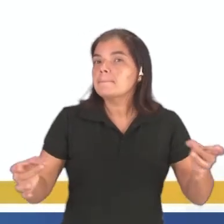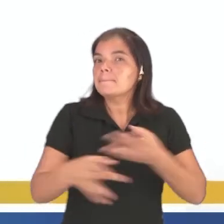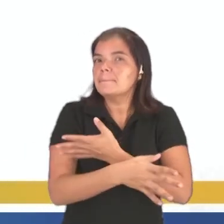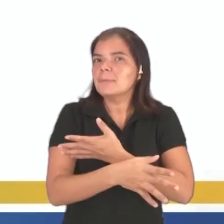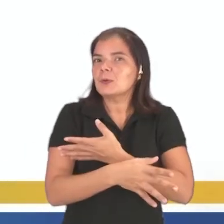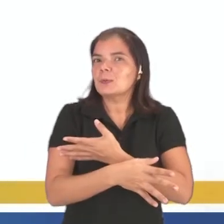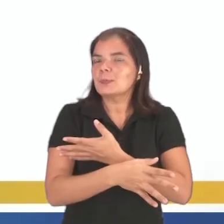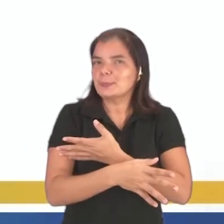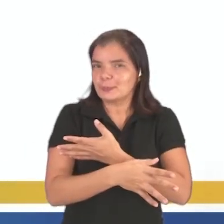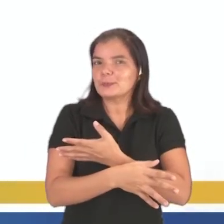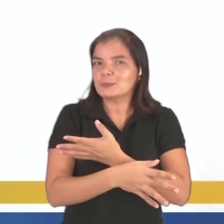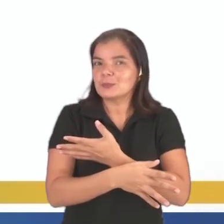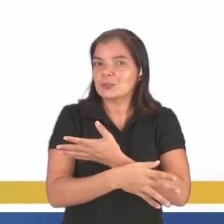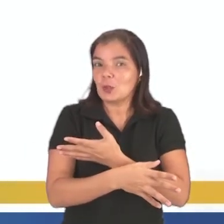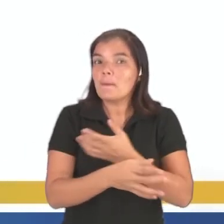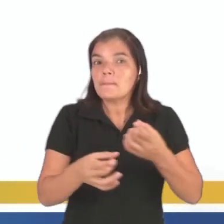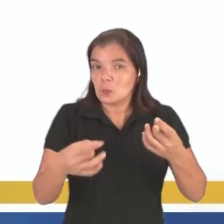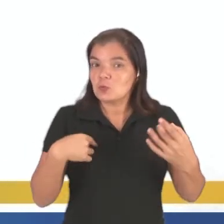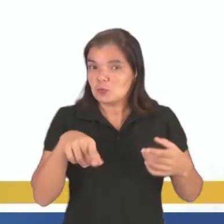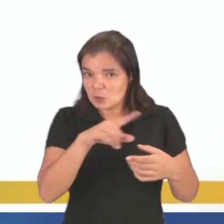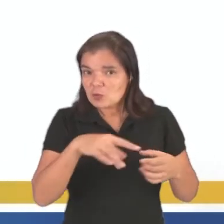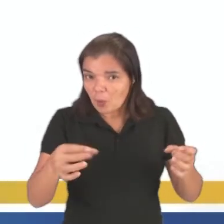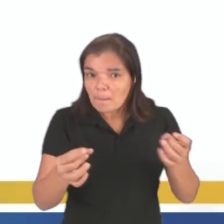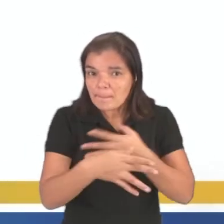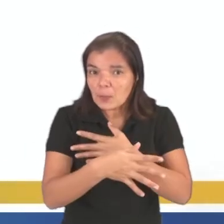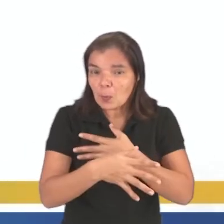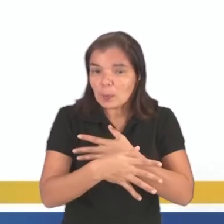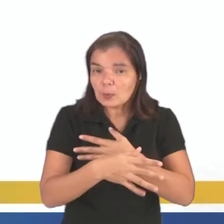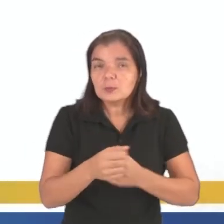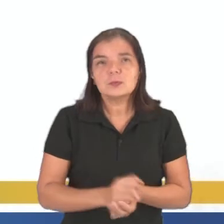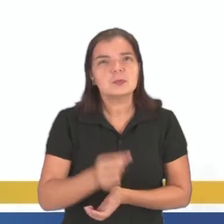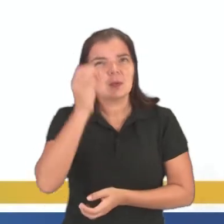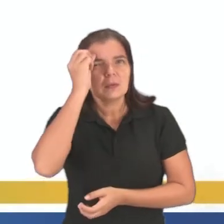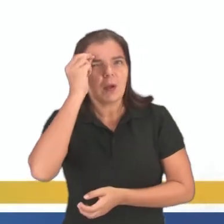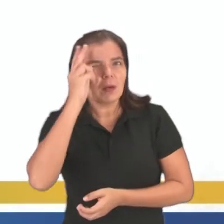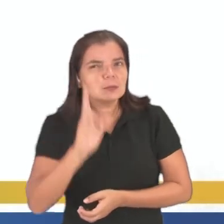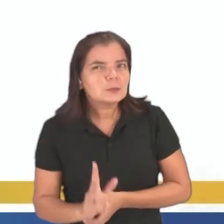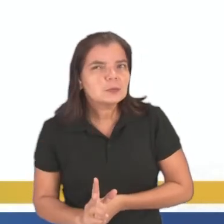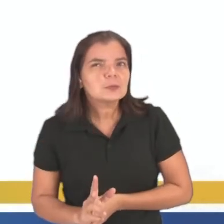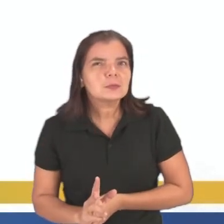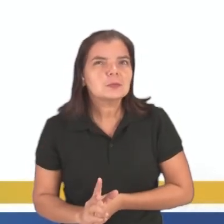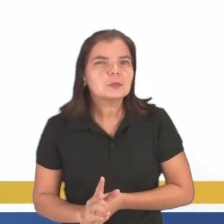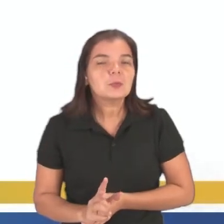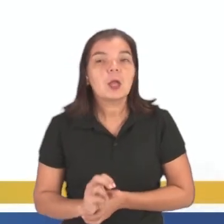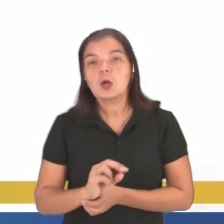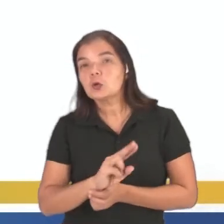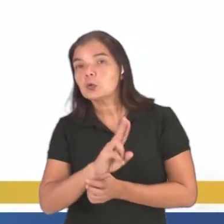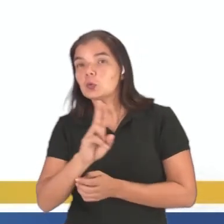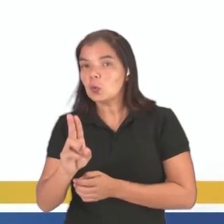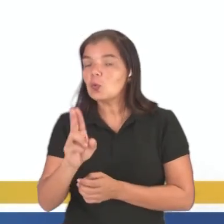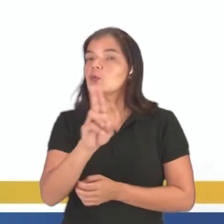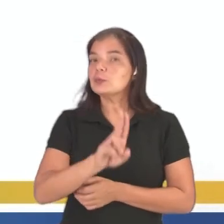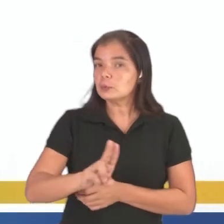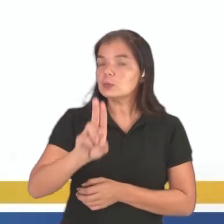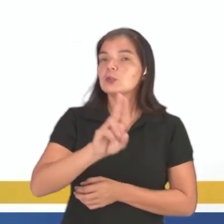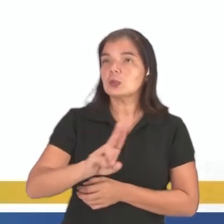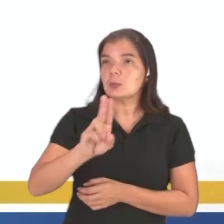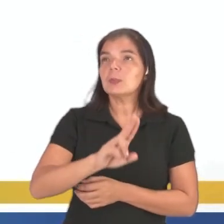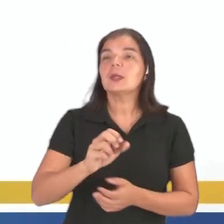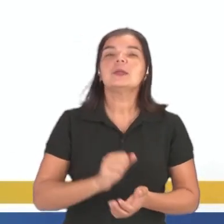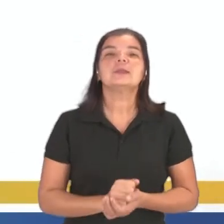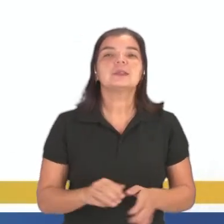chicos, están listos, eu estou perguntando para você se você está pronto, certo? E também essa palavra, ela é